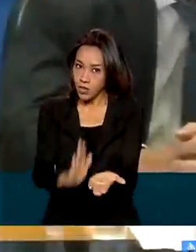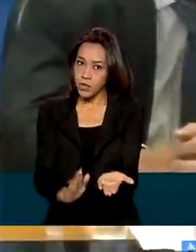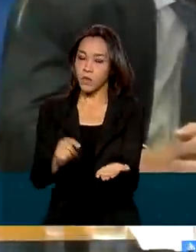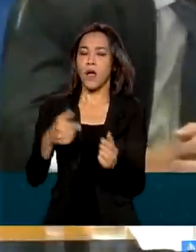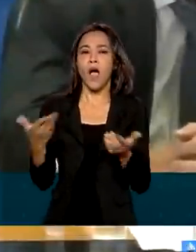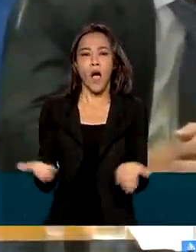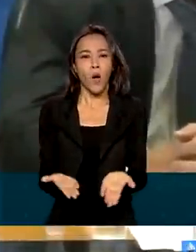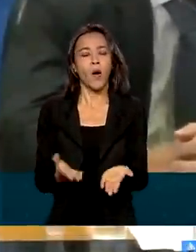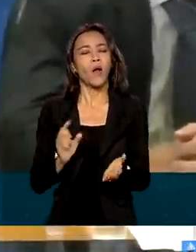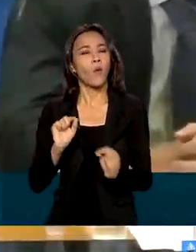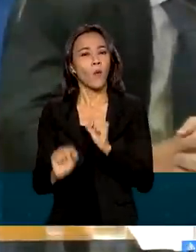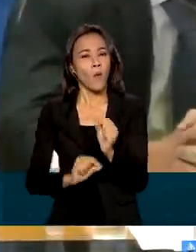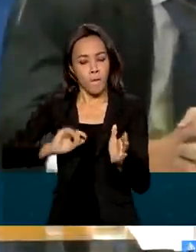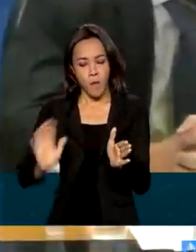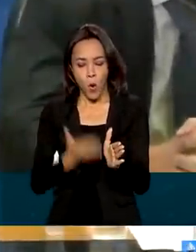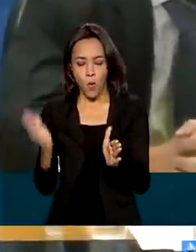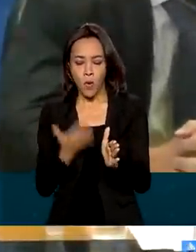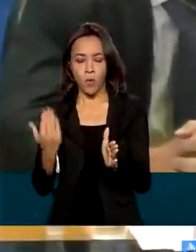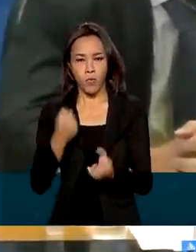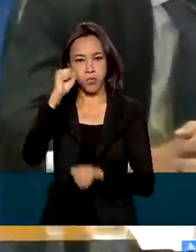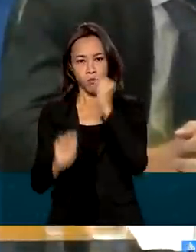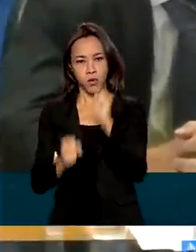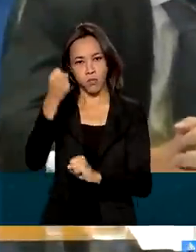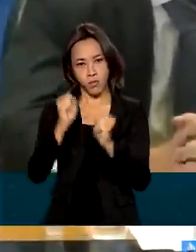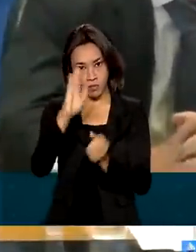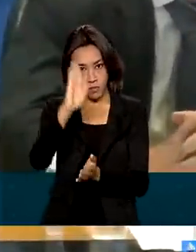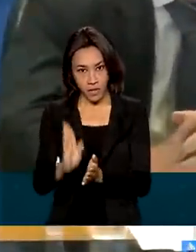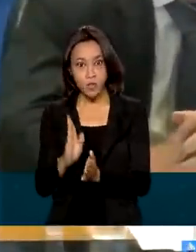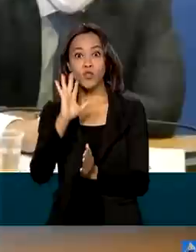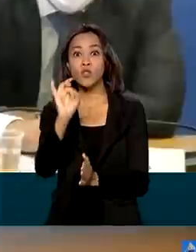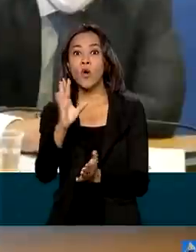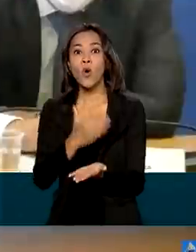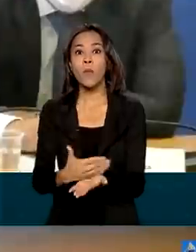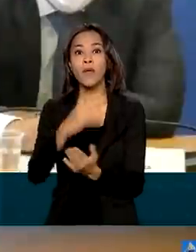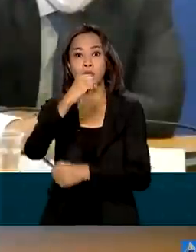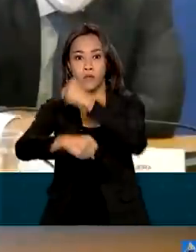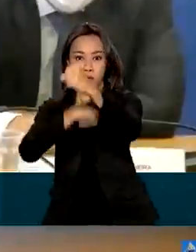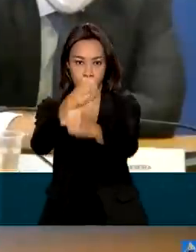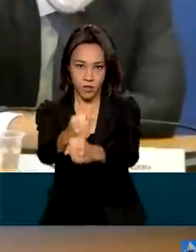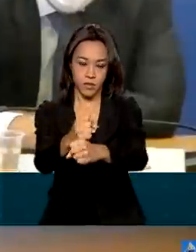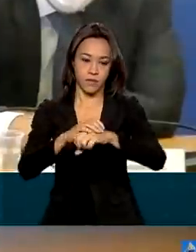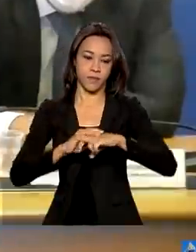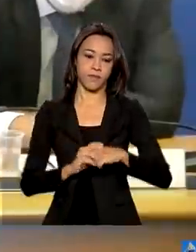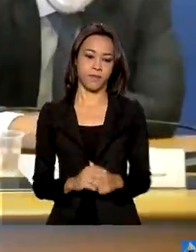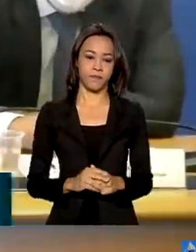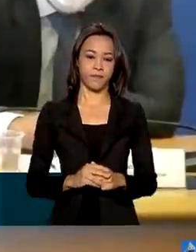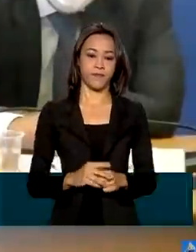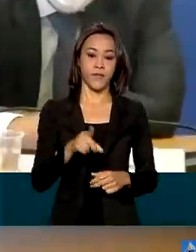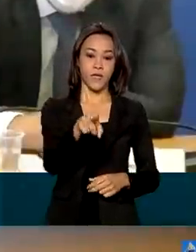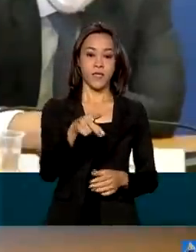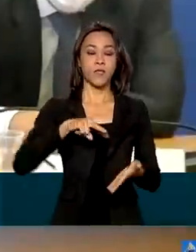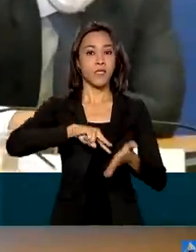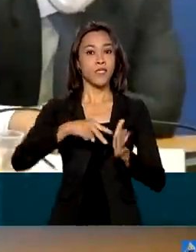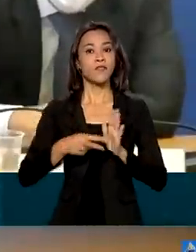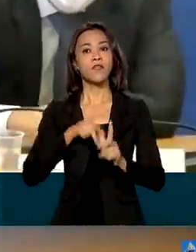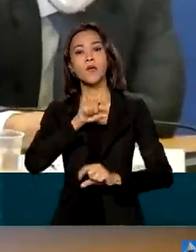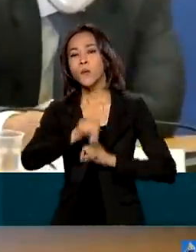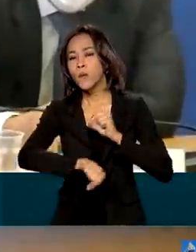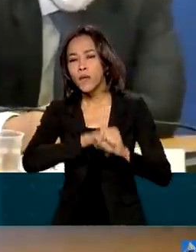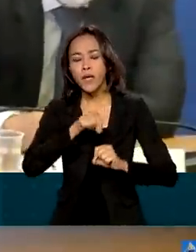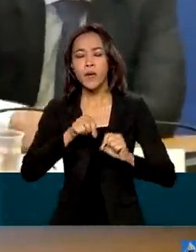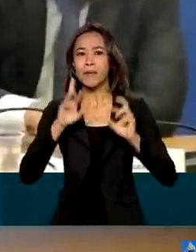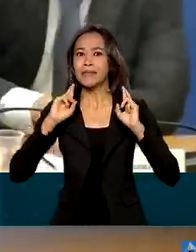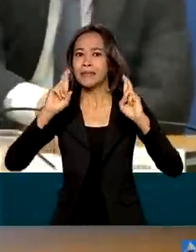produção do imunizante em solo nacional terá início no ano que vem. Representa uma esperança para o povo do Brasil